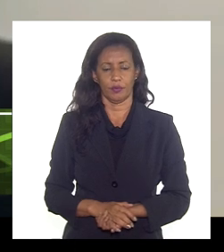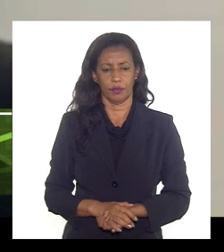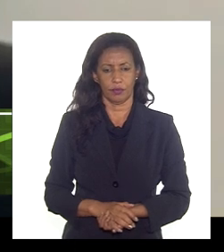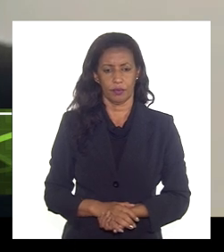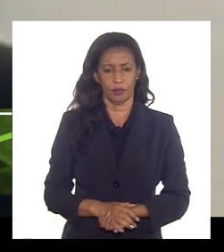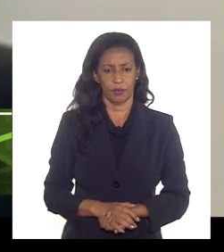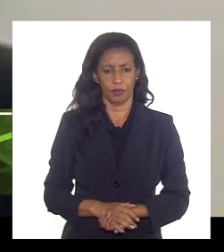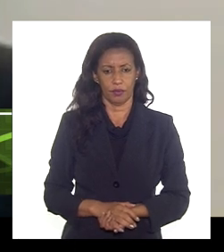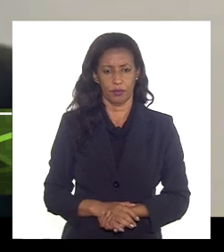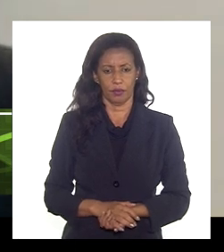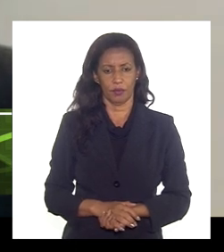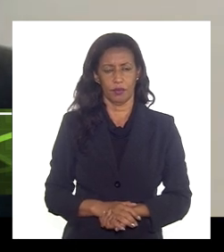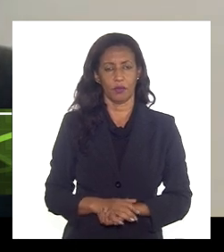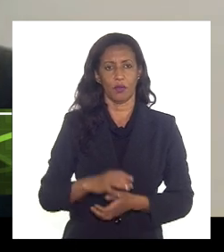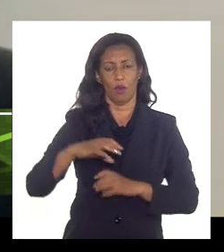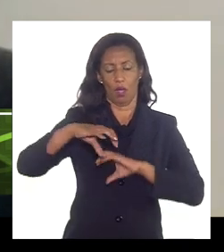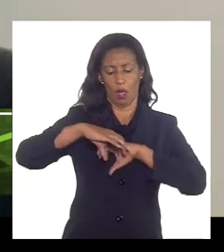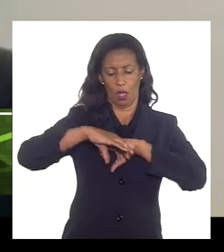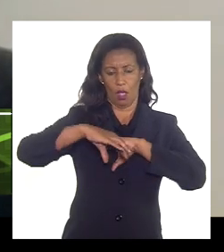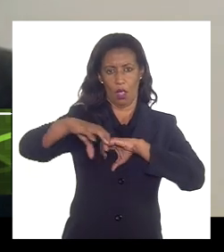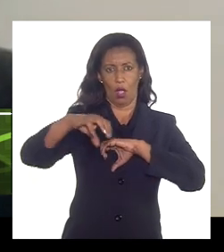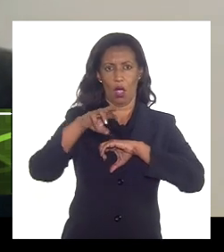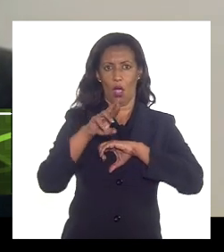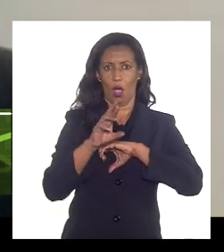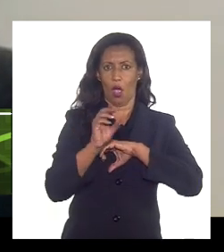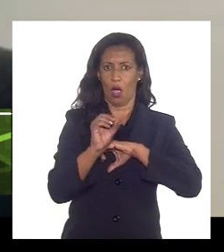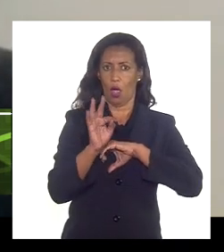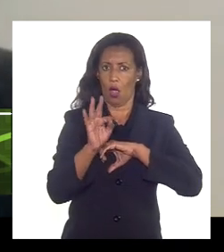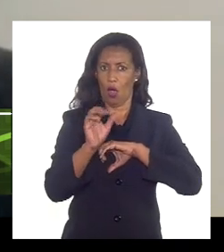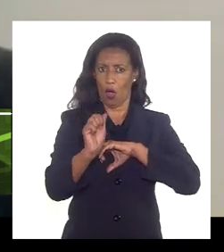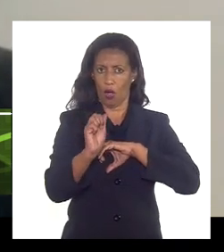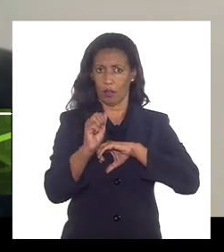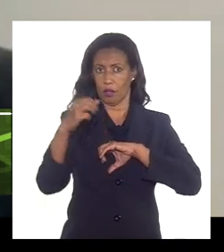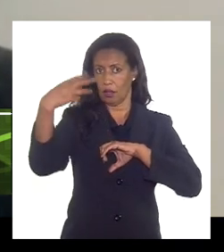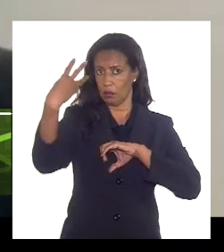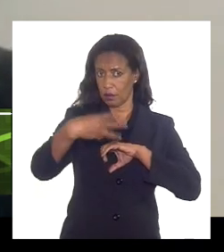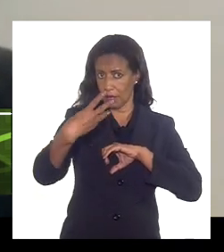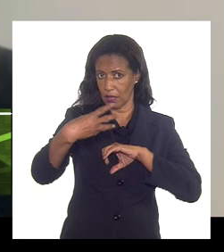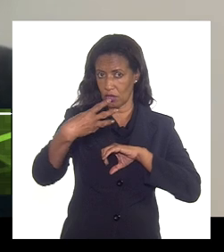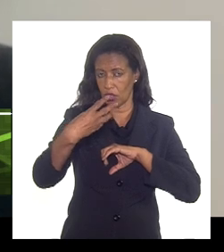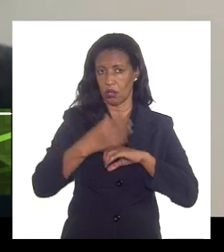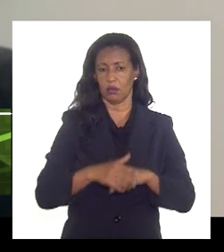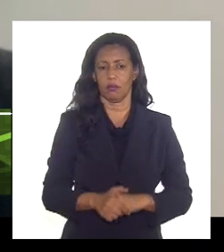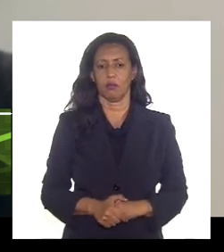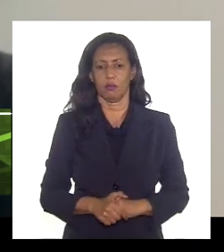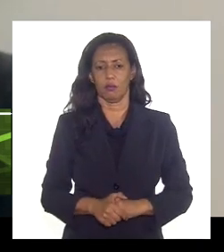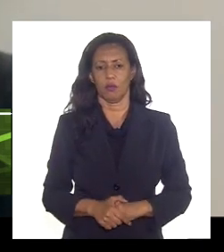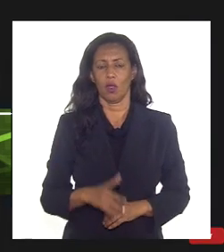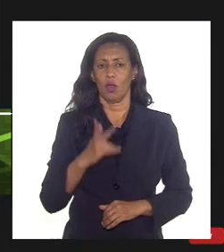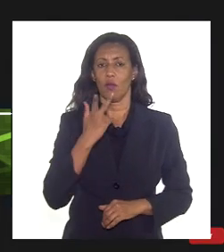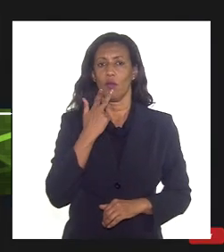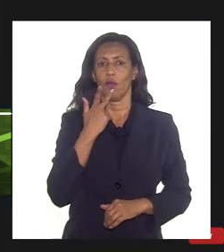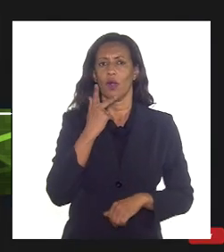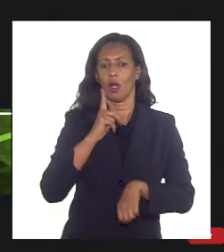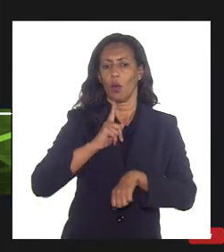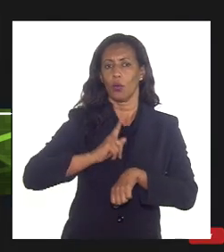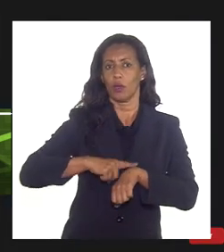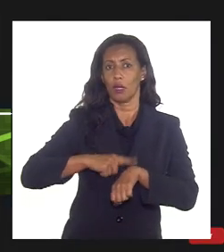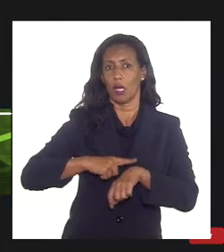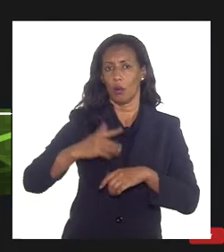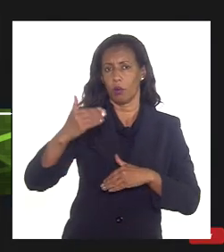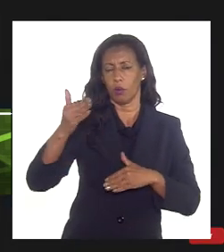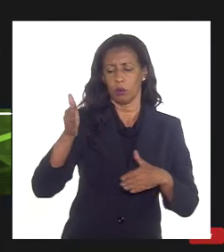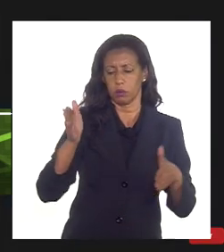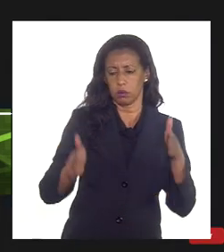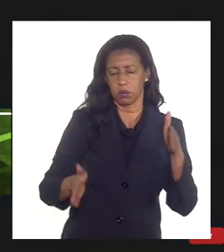da obra da Rota 3 eu vou trazer informações sobre o prazo que está previsto e aproveitar para também